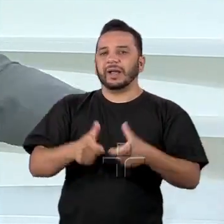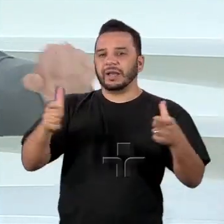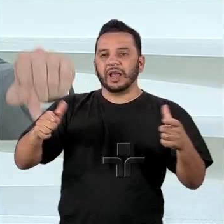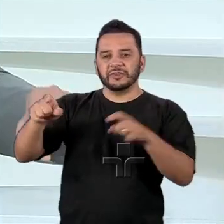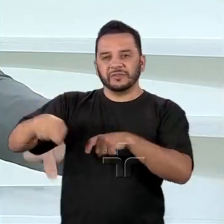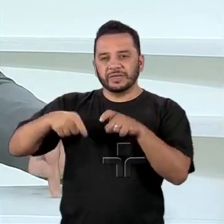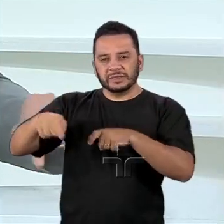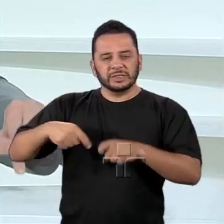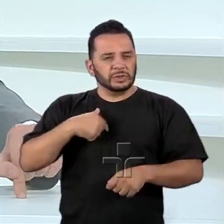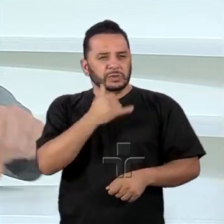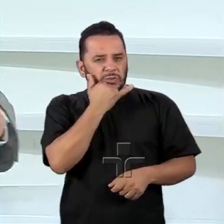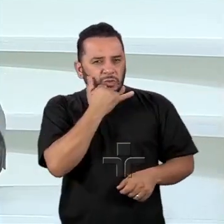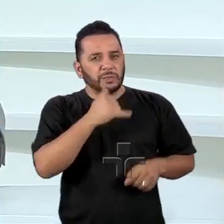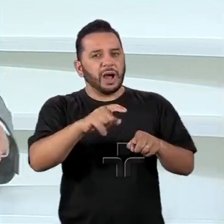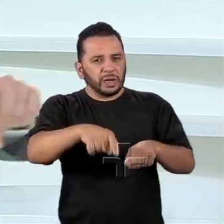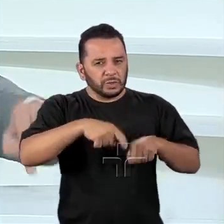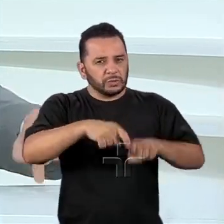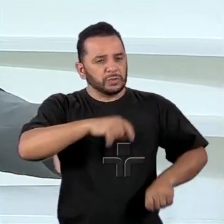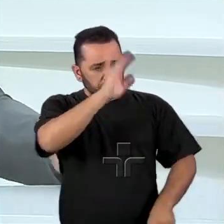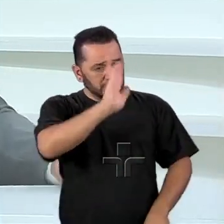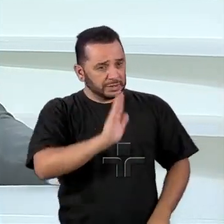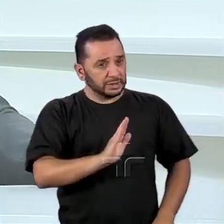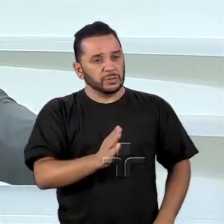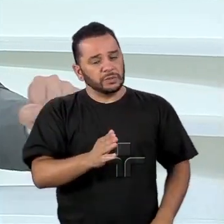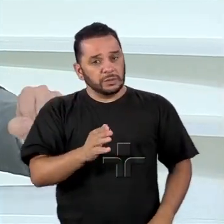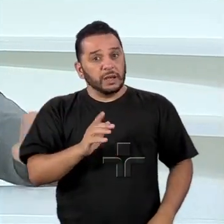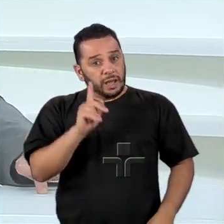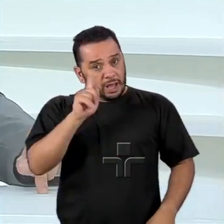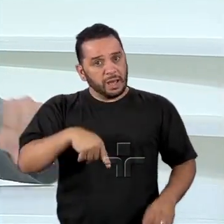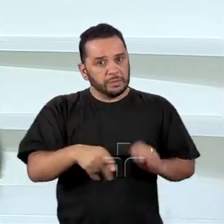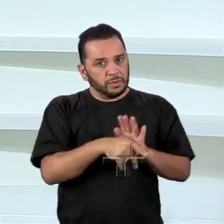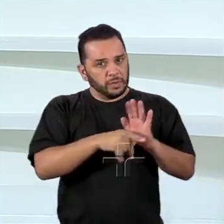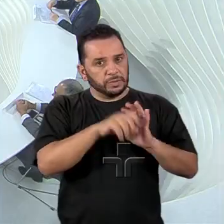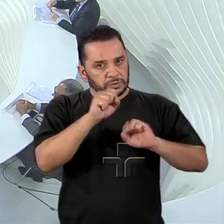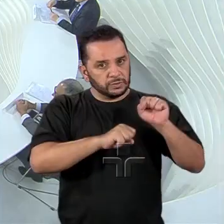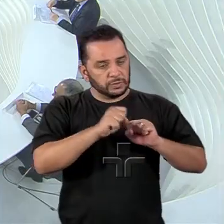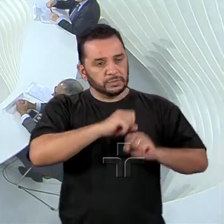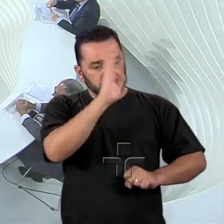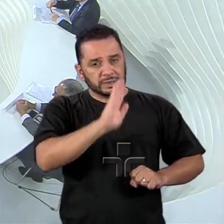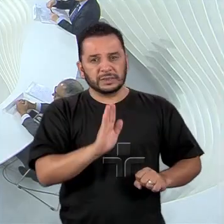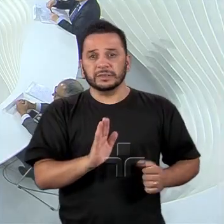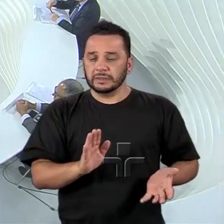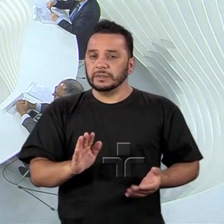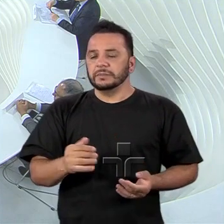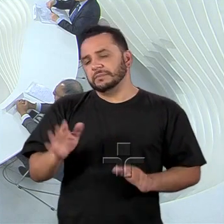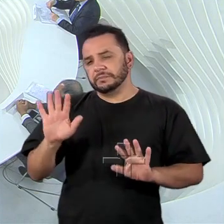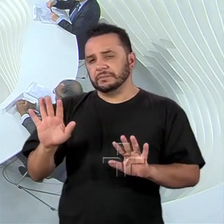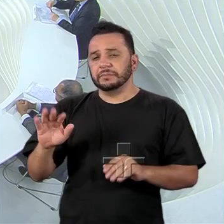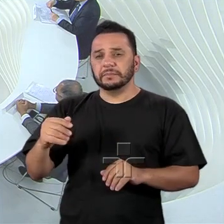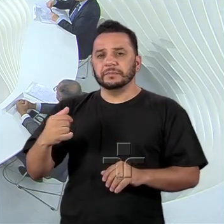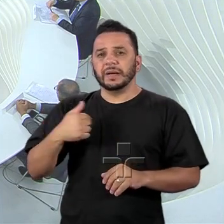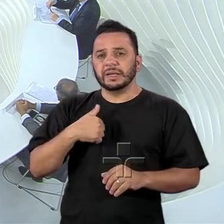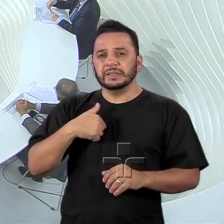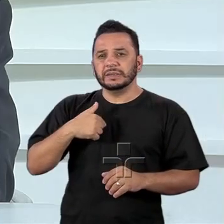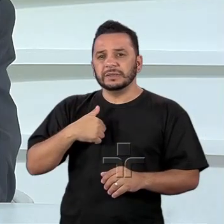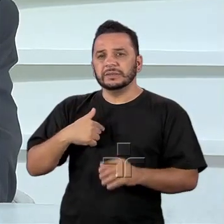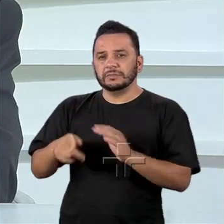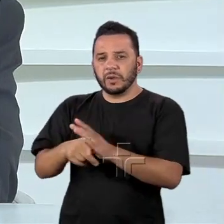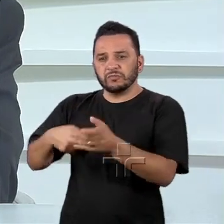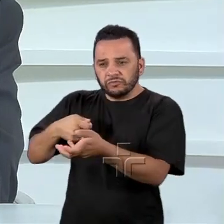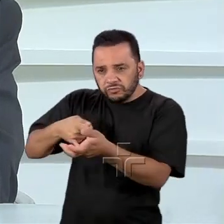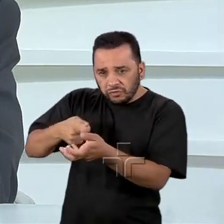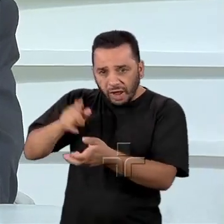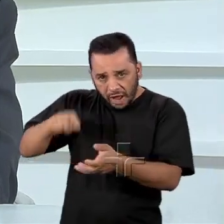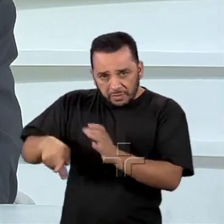desculpa, agricultura brasileira não é grande fazenda, é indústria brasileira. traders são brasileiros? Os fertilizantes são brasileiros?